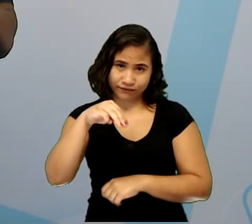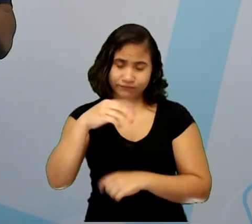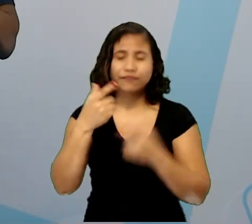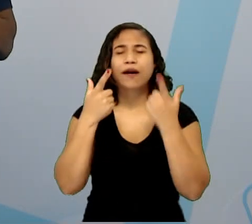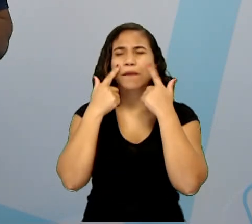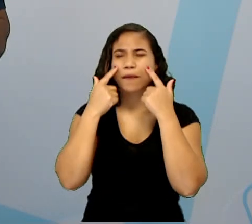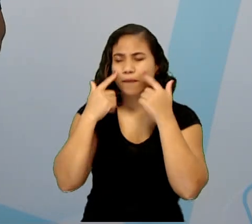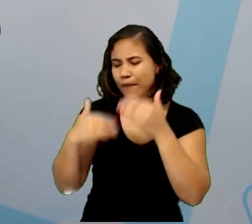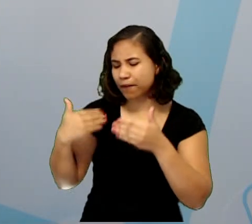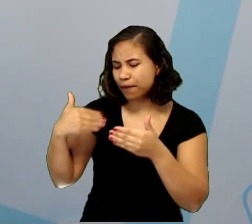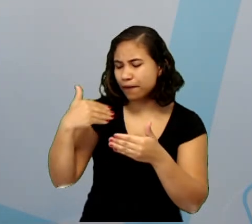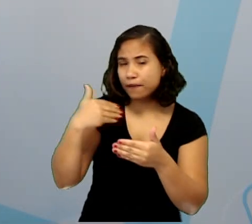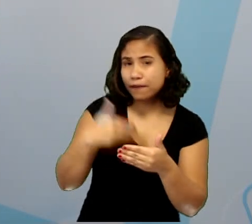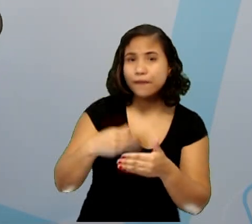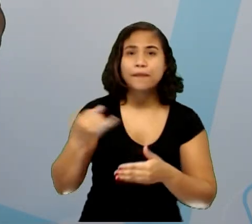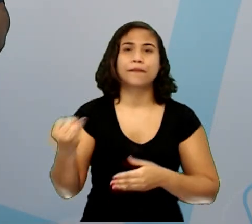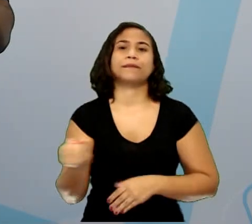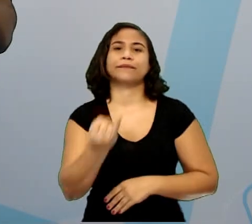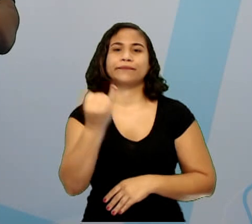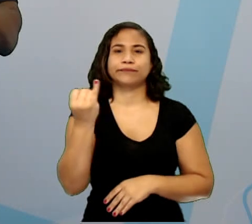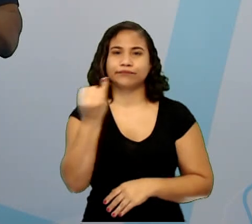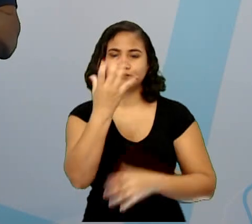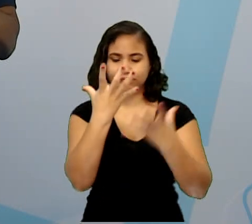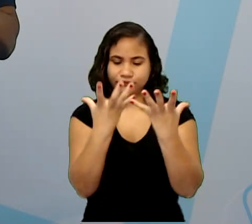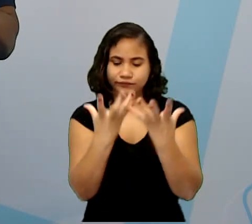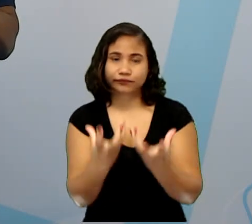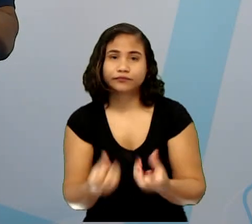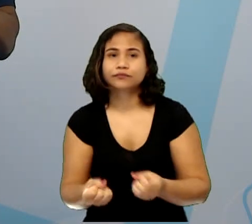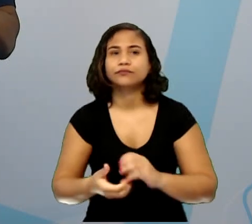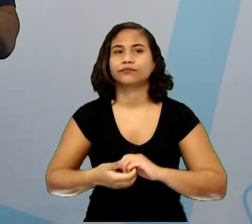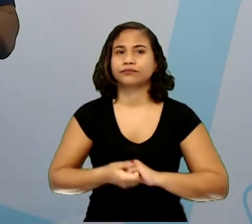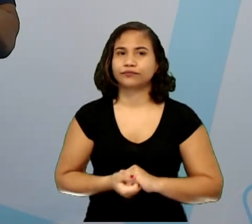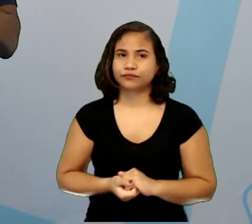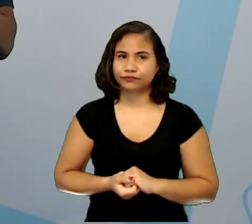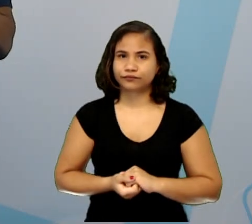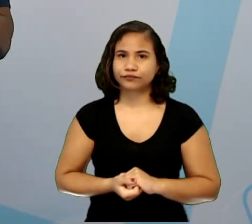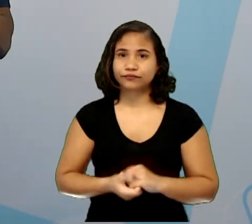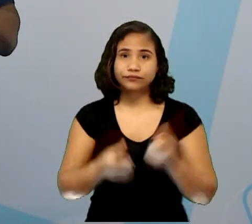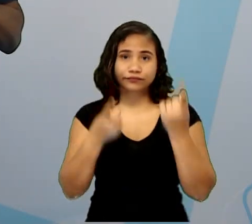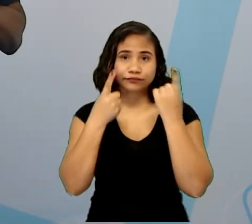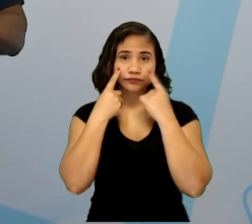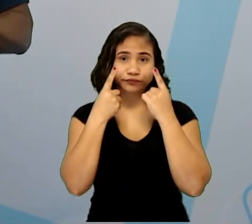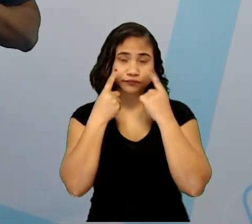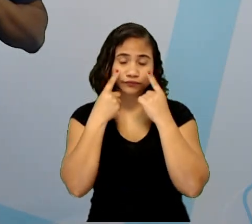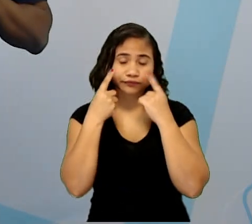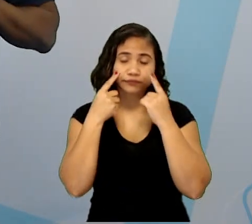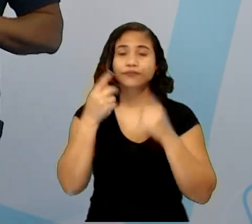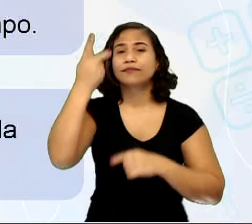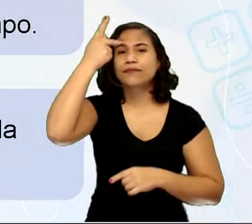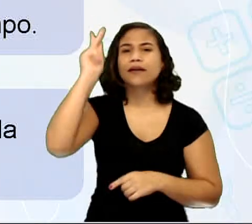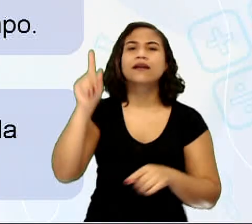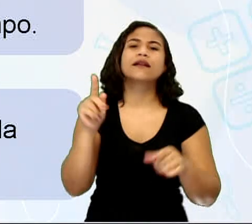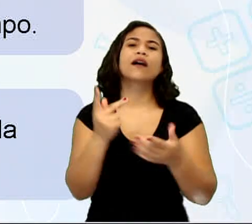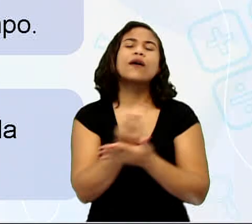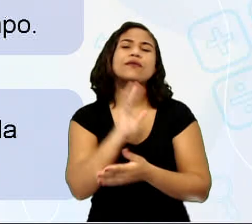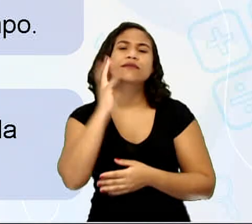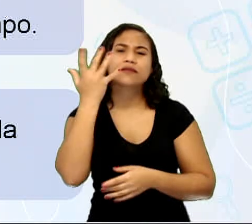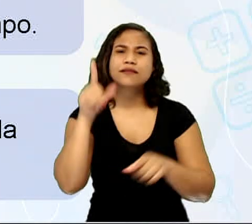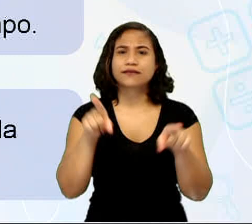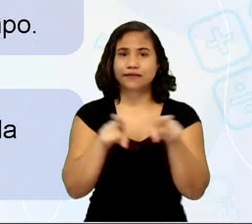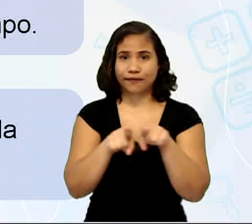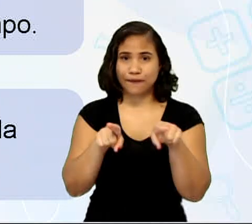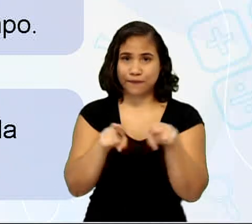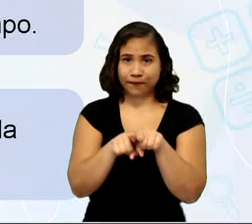pouco mais sobre a importância dos decompositores. Olha só. Para que aconteça a